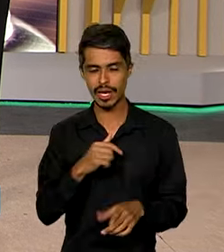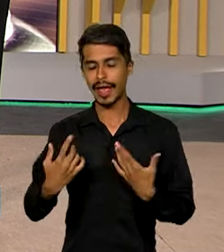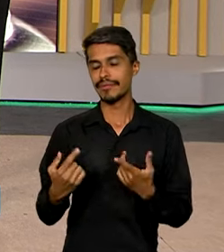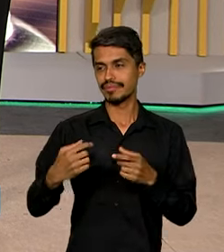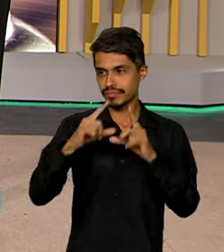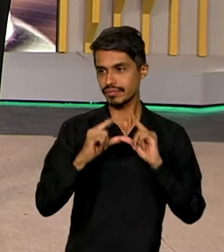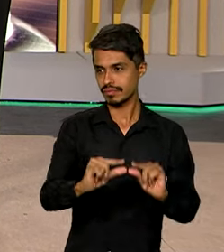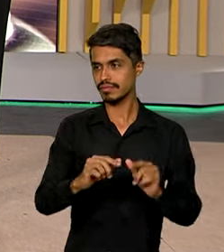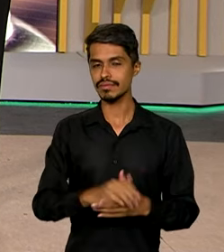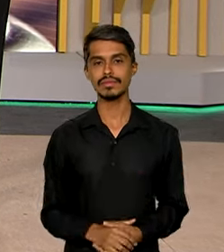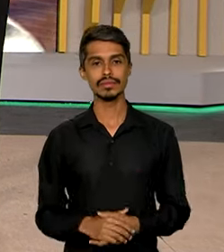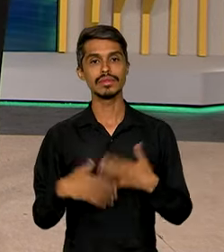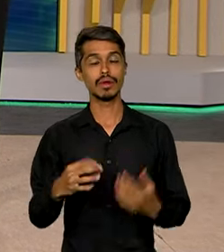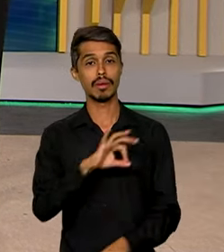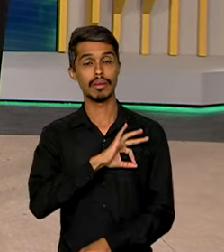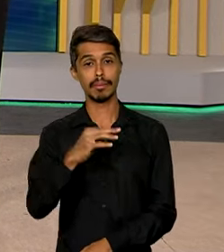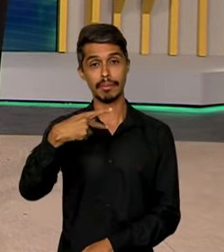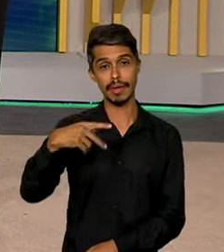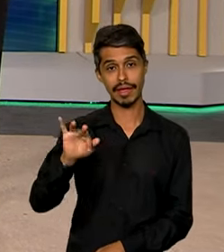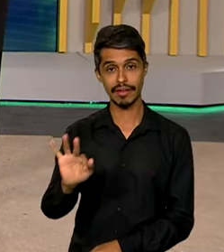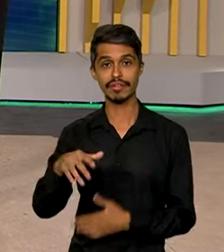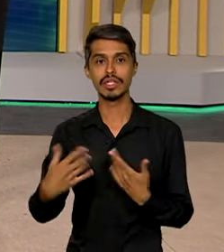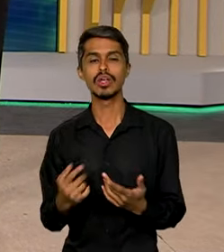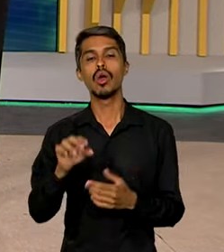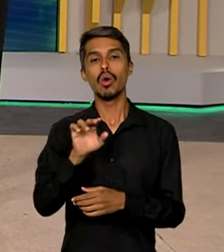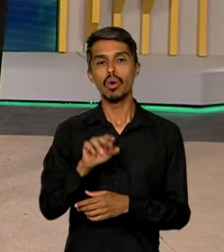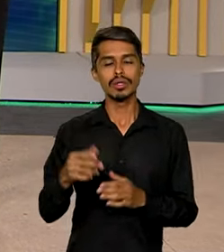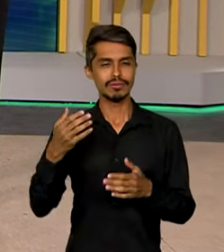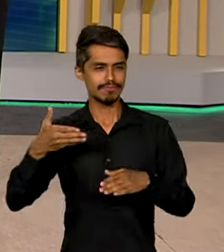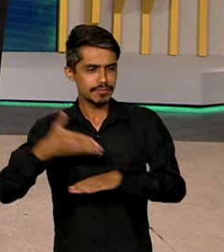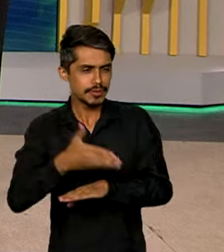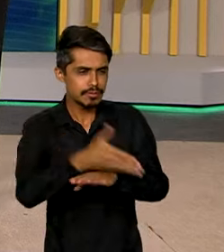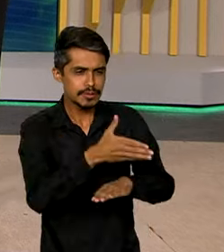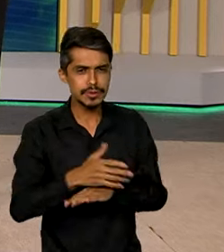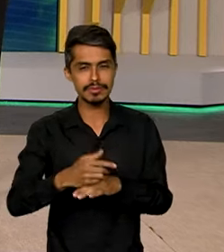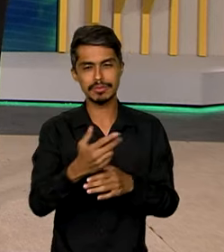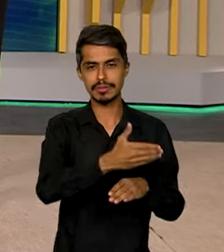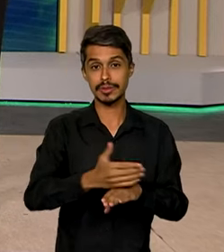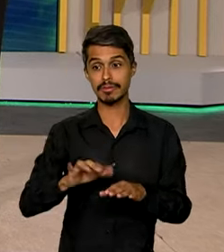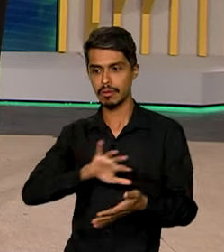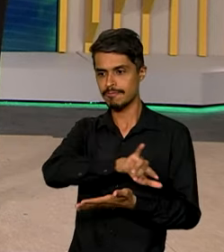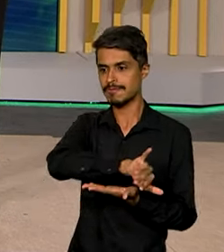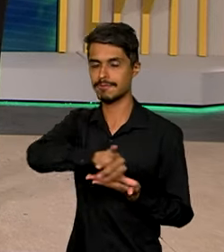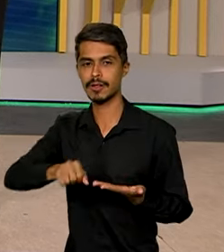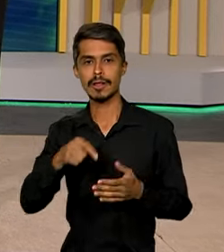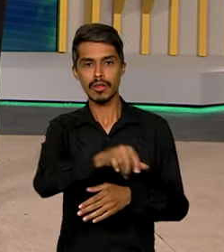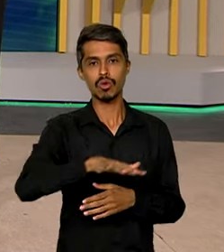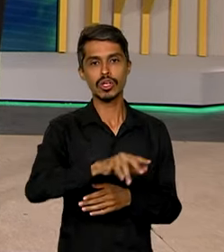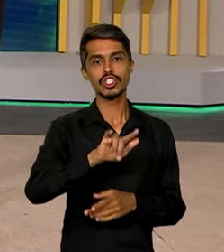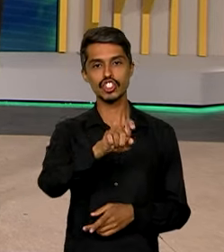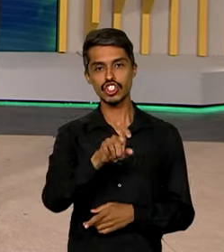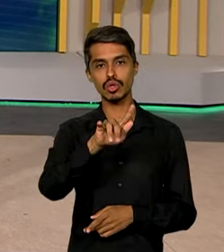E a Polícia Federal realizou mais uma operação para retirada de invasores de terras indígenas em São Félix do Xingu, no Pará.